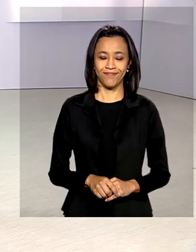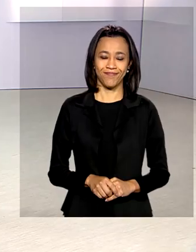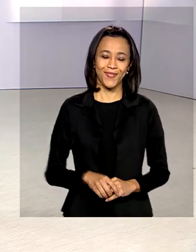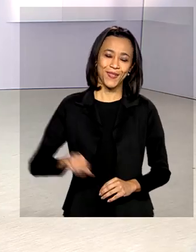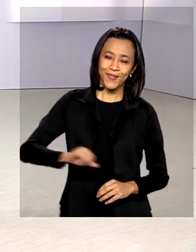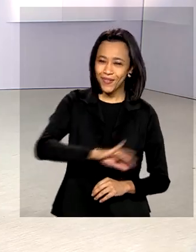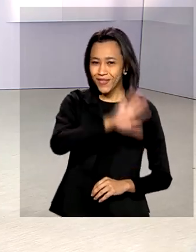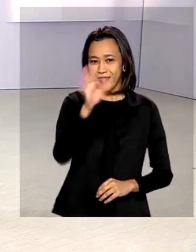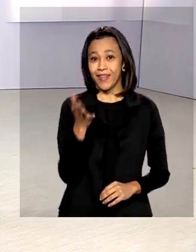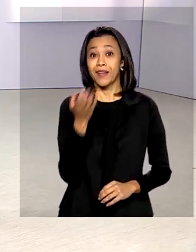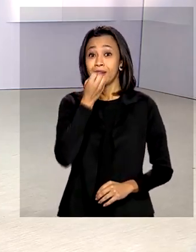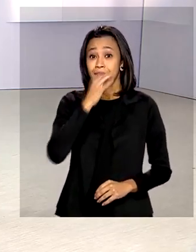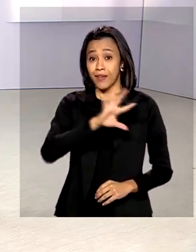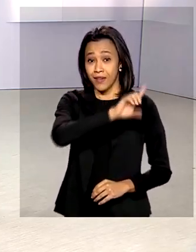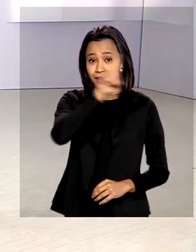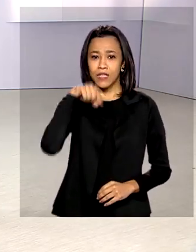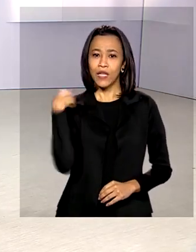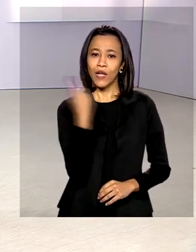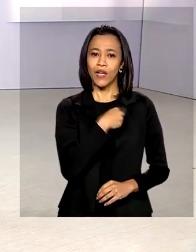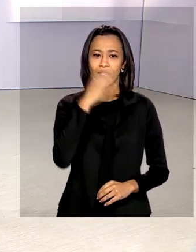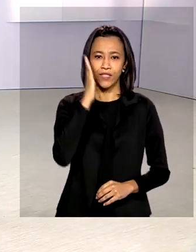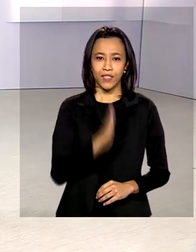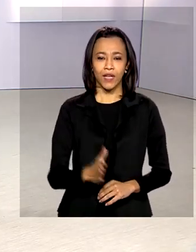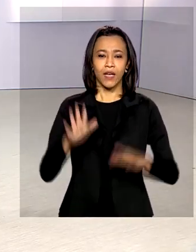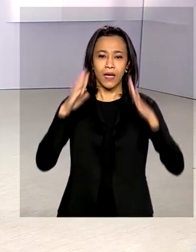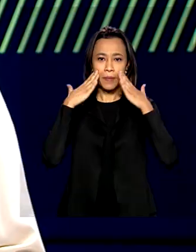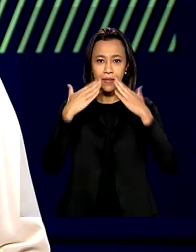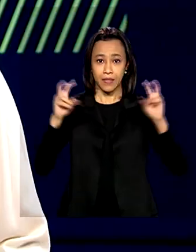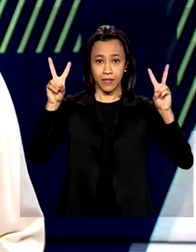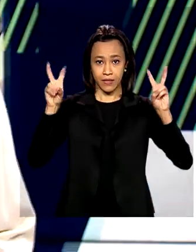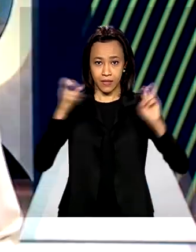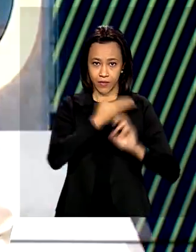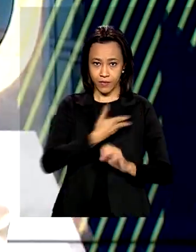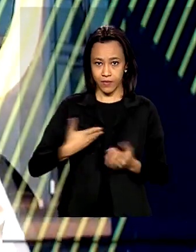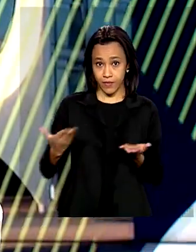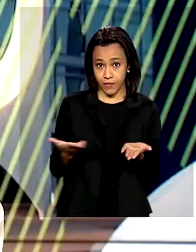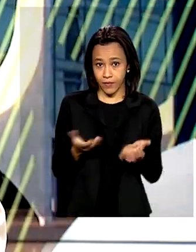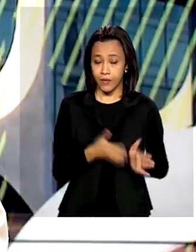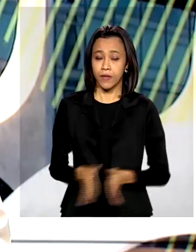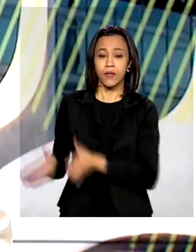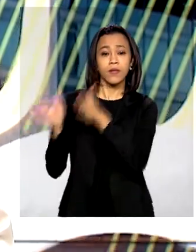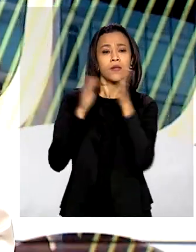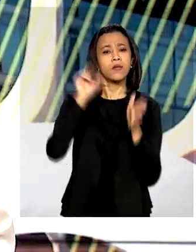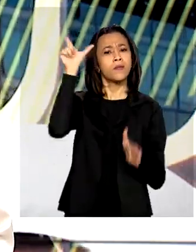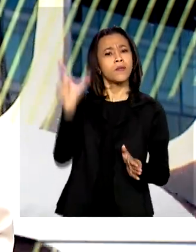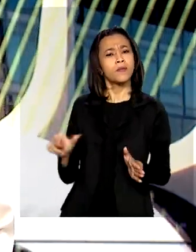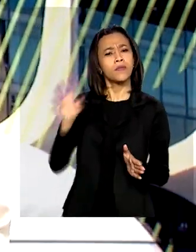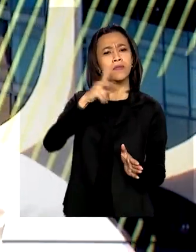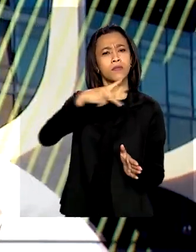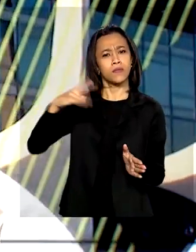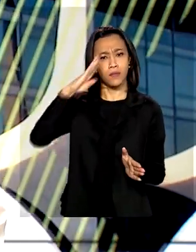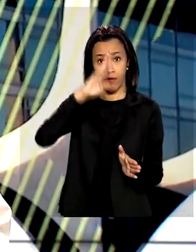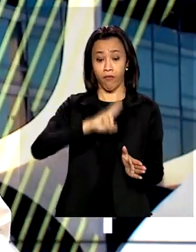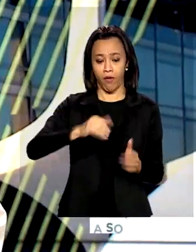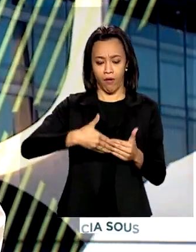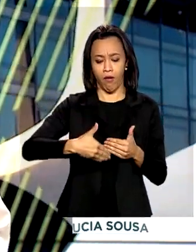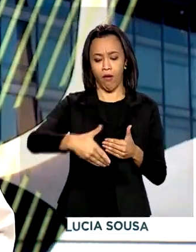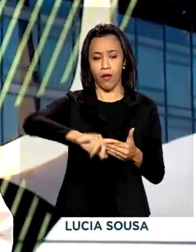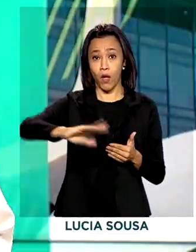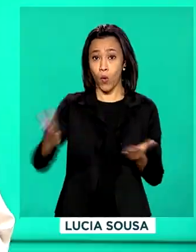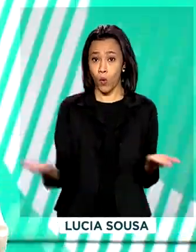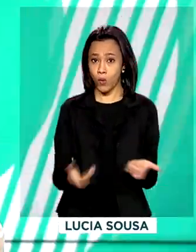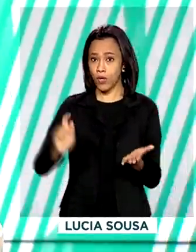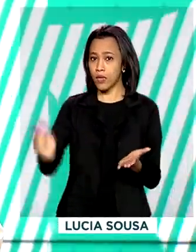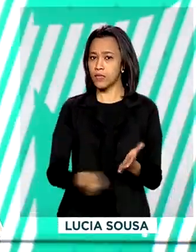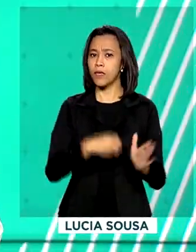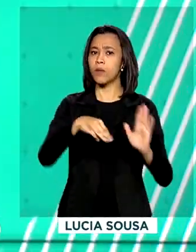Olá, bom dia. Já estamos no ar com o Governo Agora. O presidente Jair Bolsonaro vai assinar hoje medida provisória